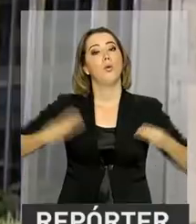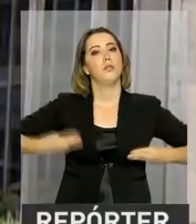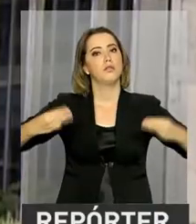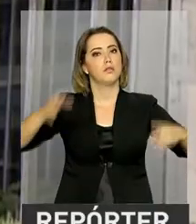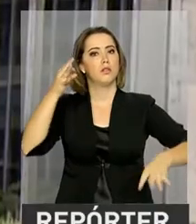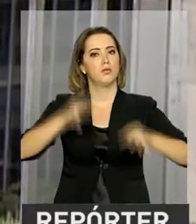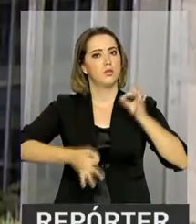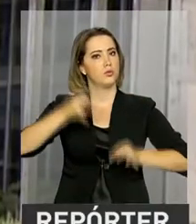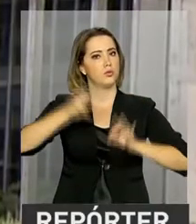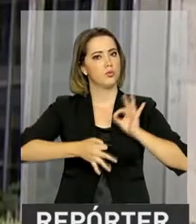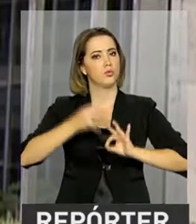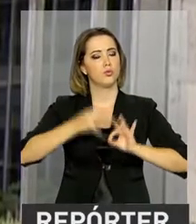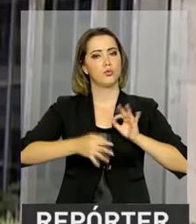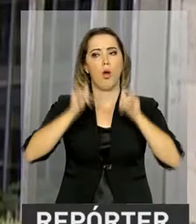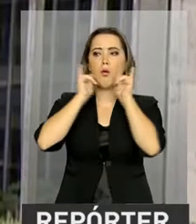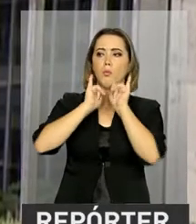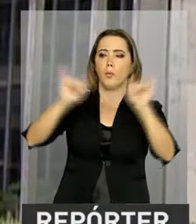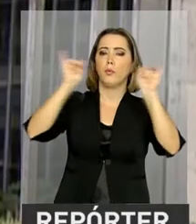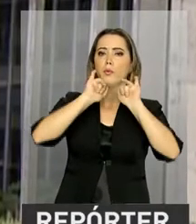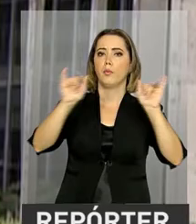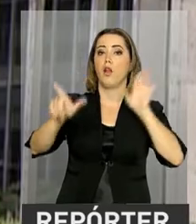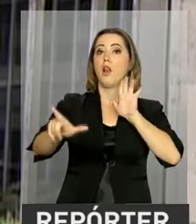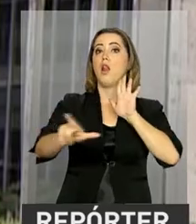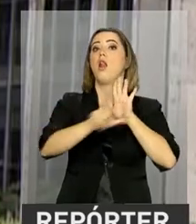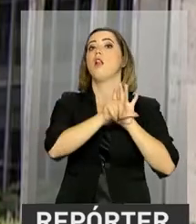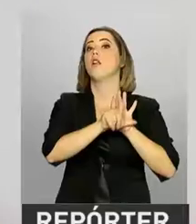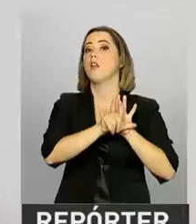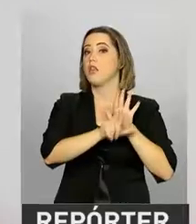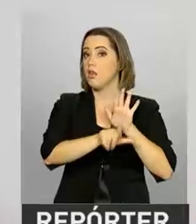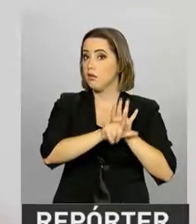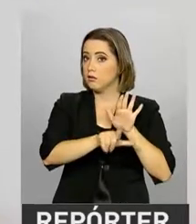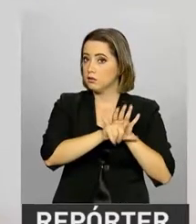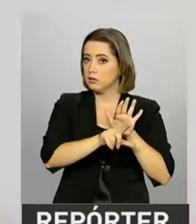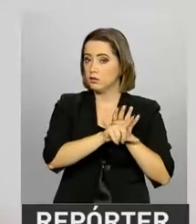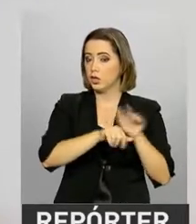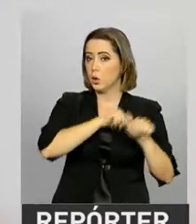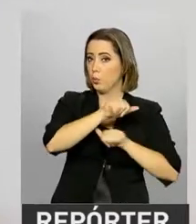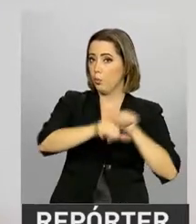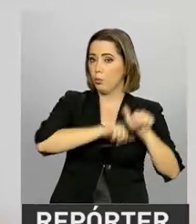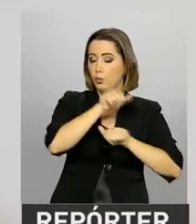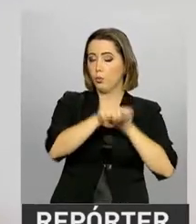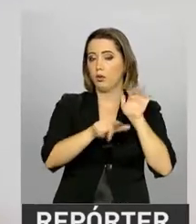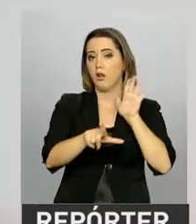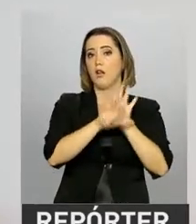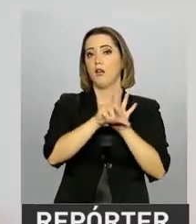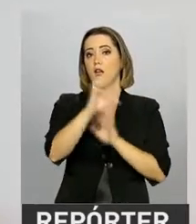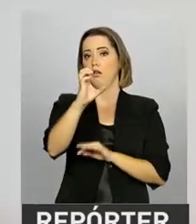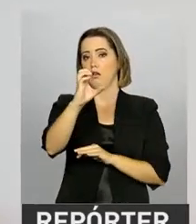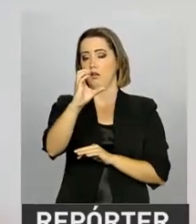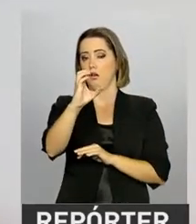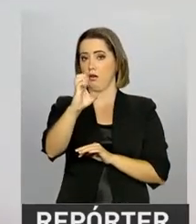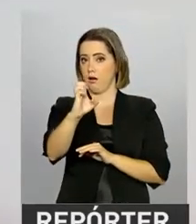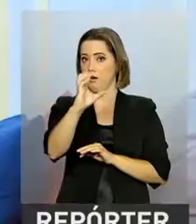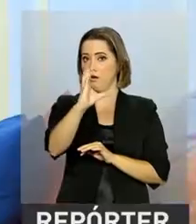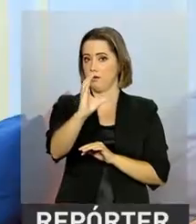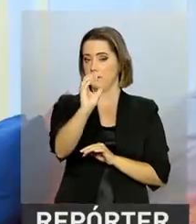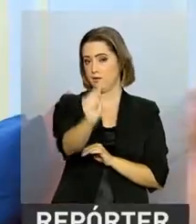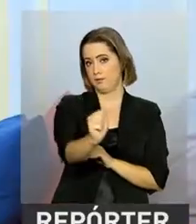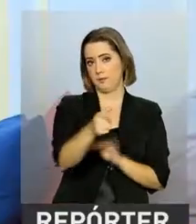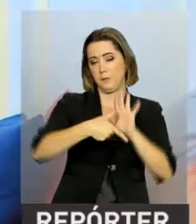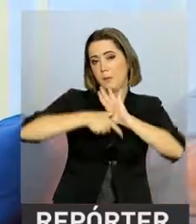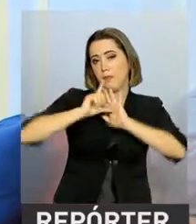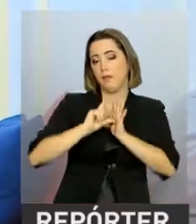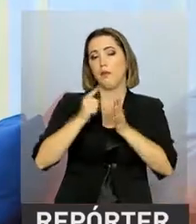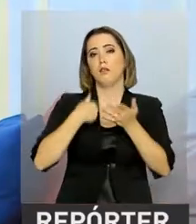divulgou uma proposta de projeto de lei que muda alguns termos no Estatuto da Criança e do Adolescente. No anteprojeto, o